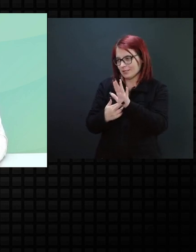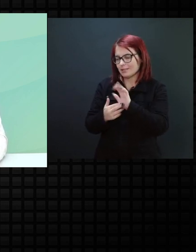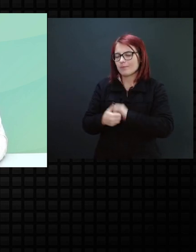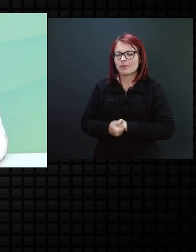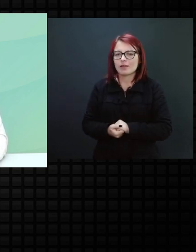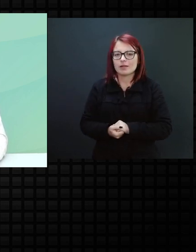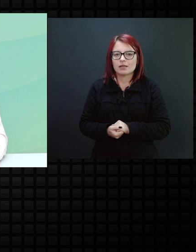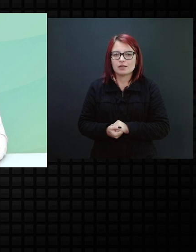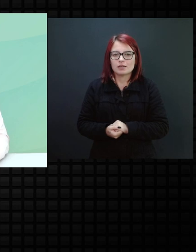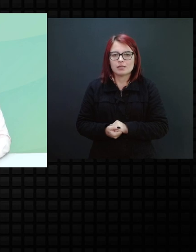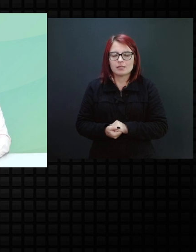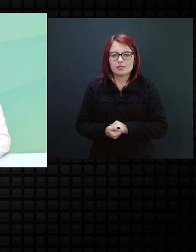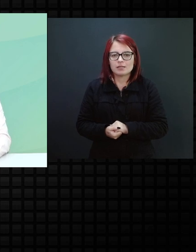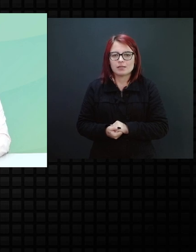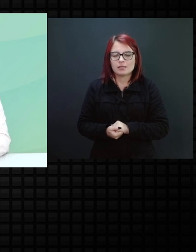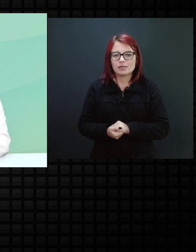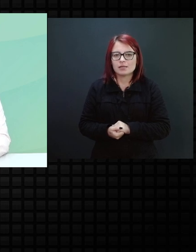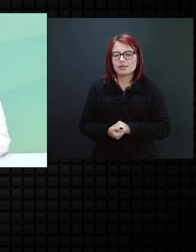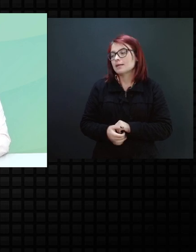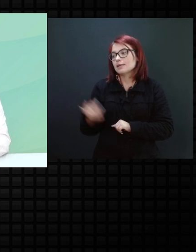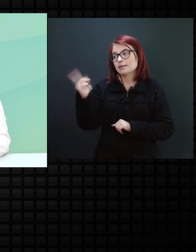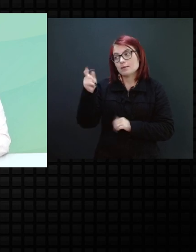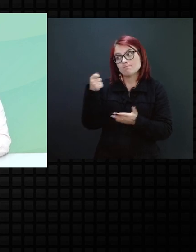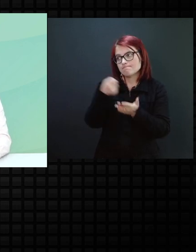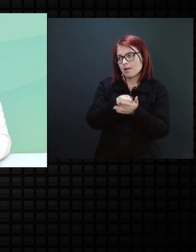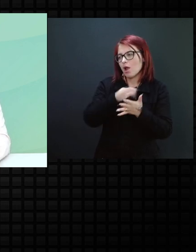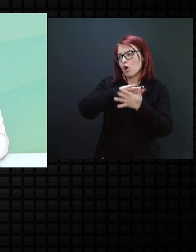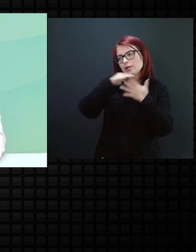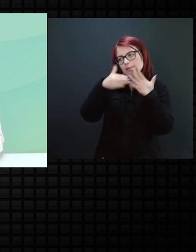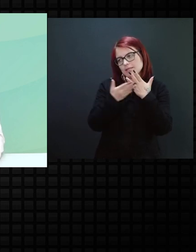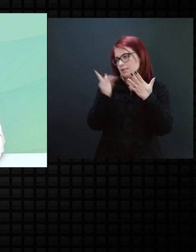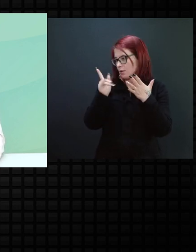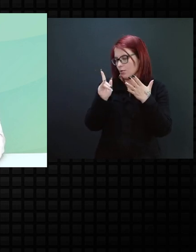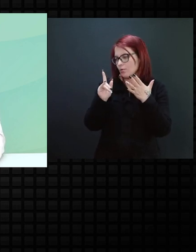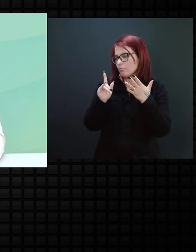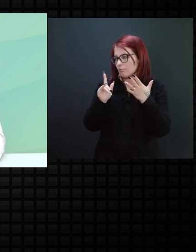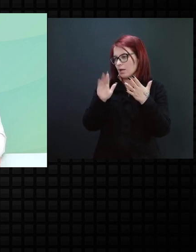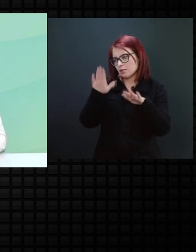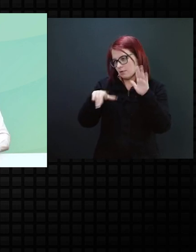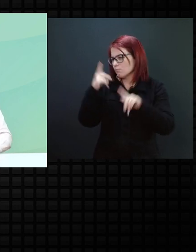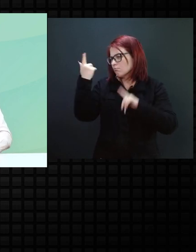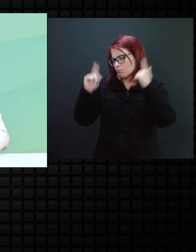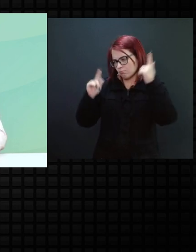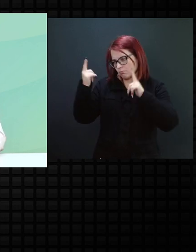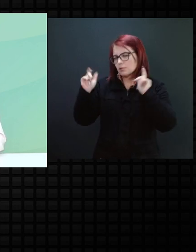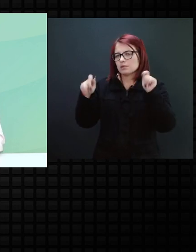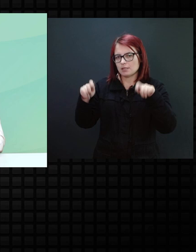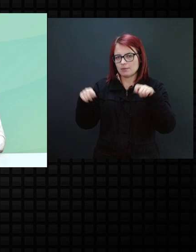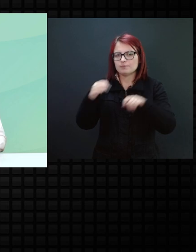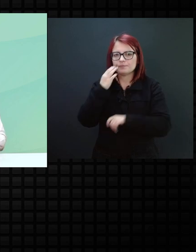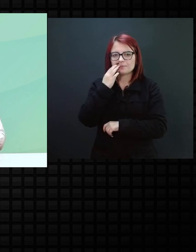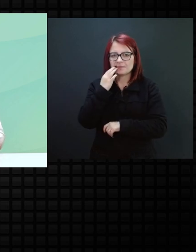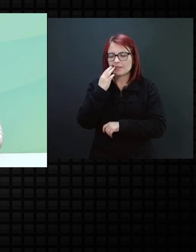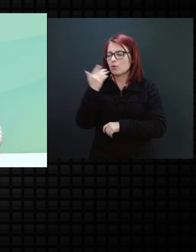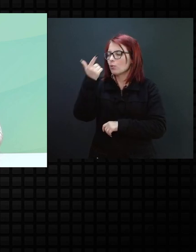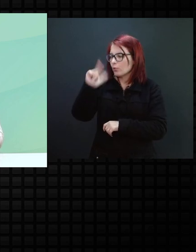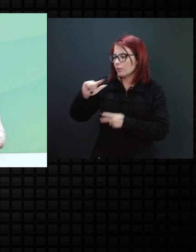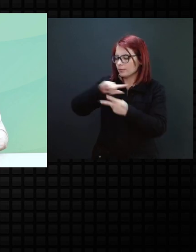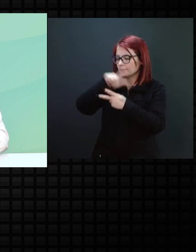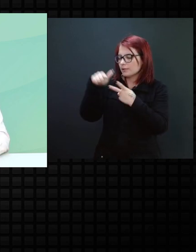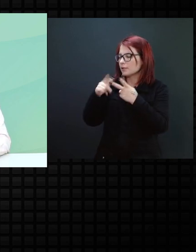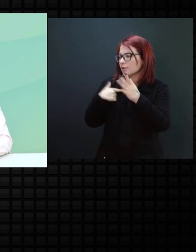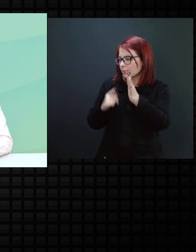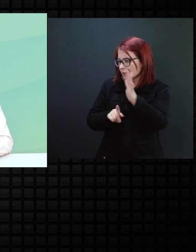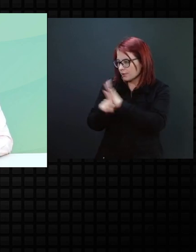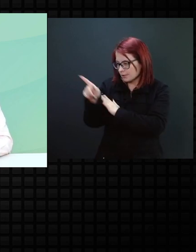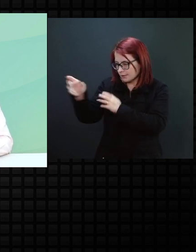criança, né? Então, quer dizer, né, que seja libras, né? E outra questão que eu vou te perguntar, se você pudesse explicar